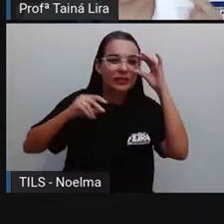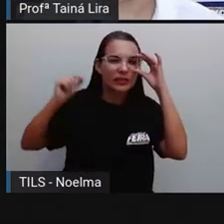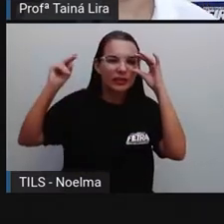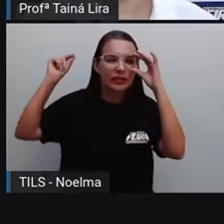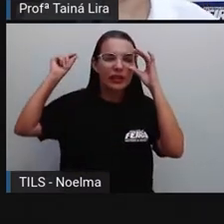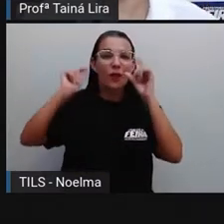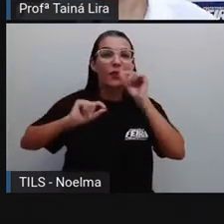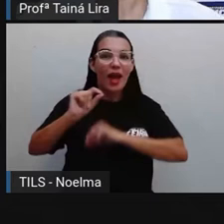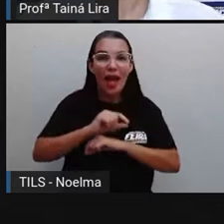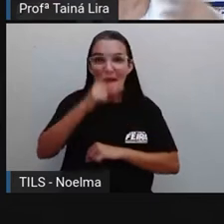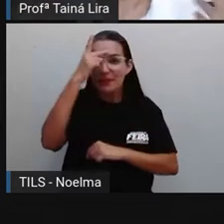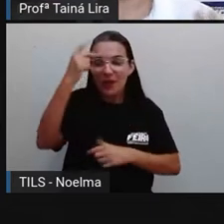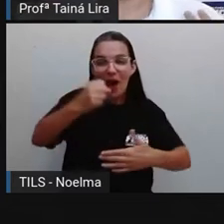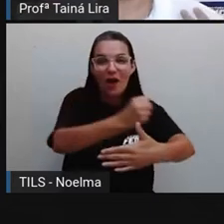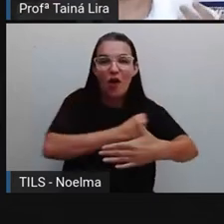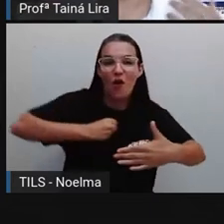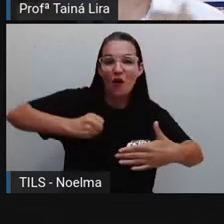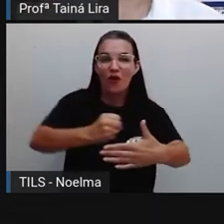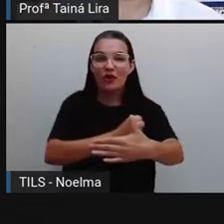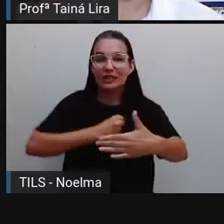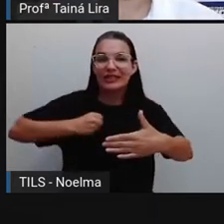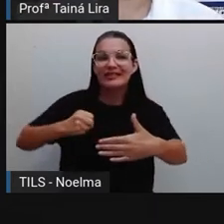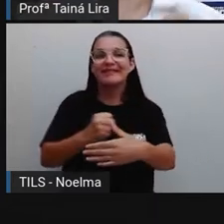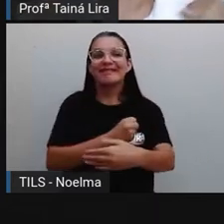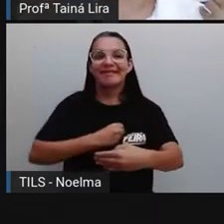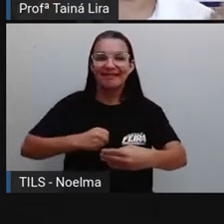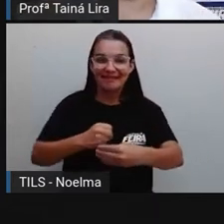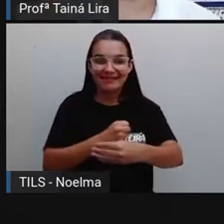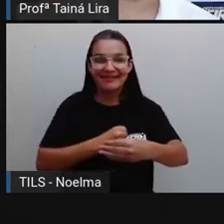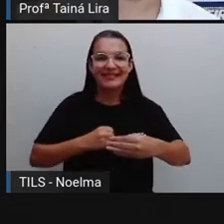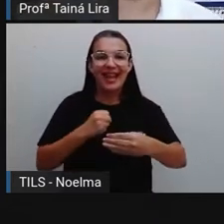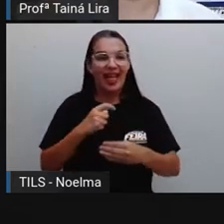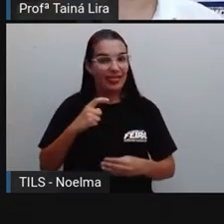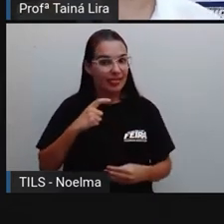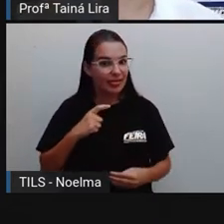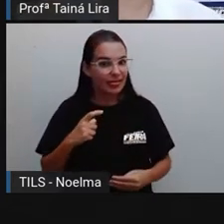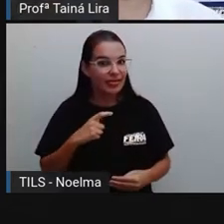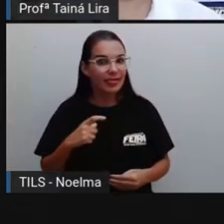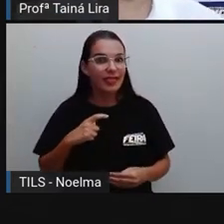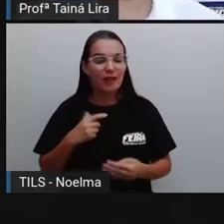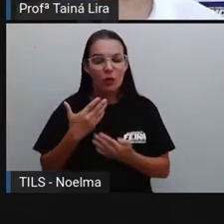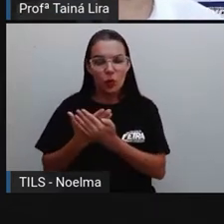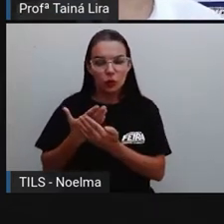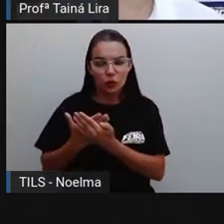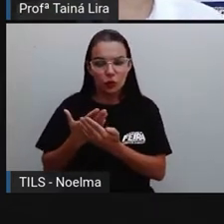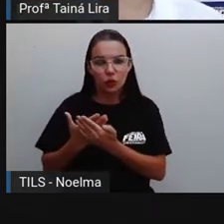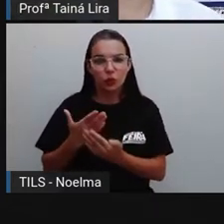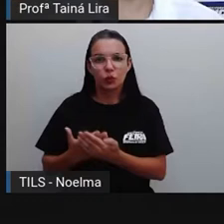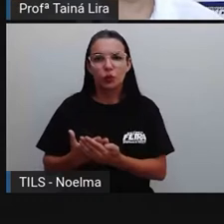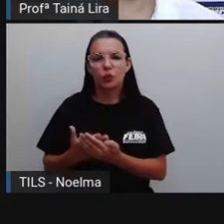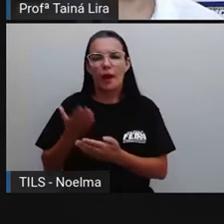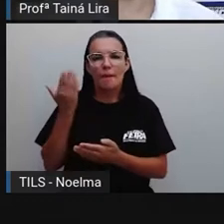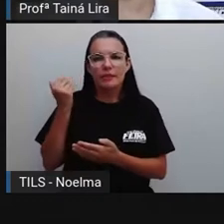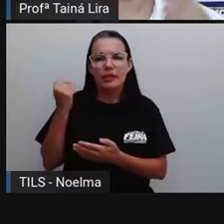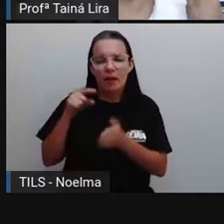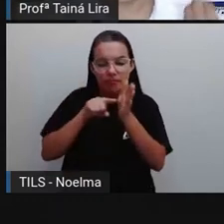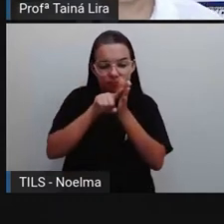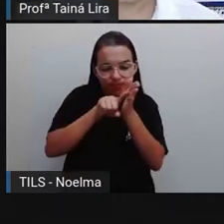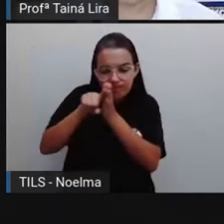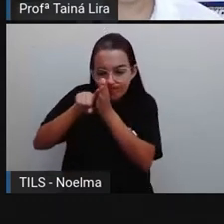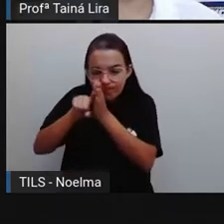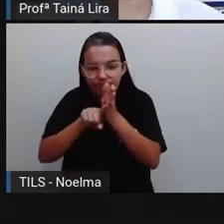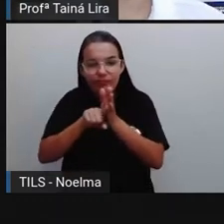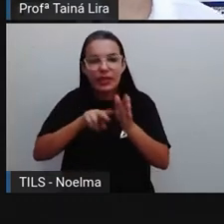cozinheiro, ó. Houve um estudo, né, que foi publicado pelas pessoas que trabalham em uma